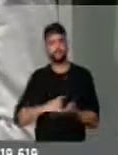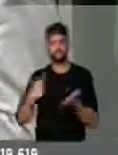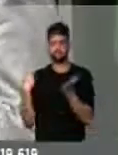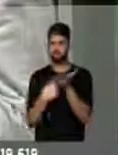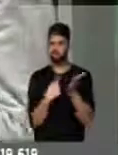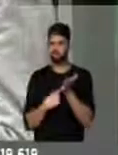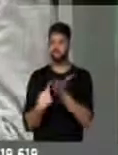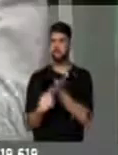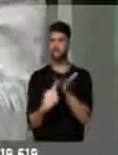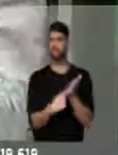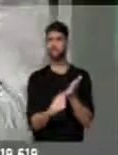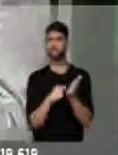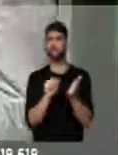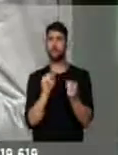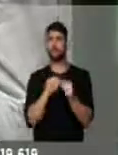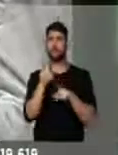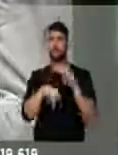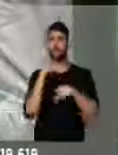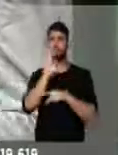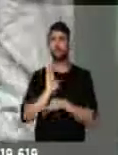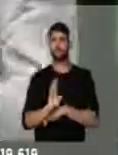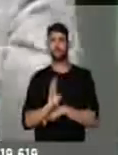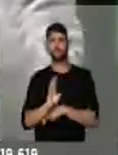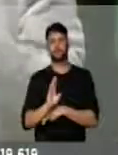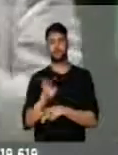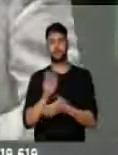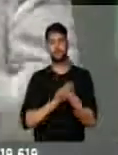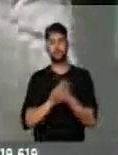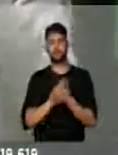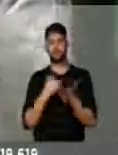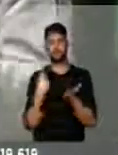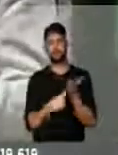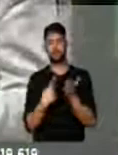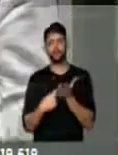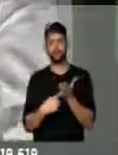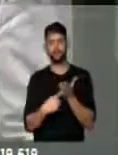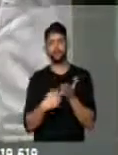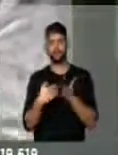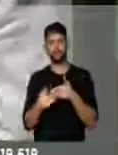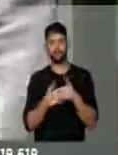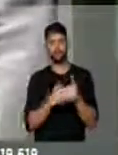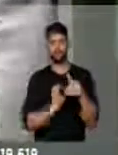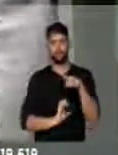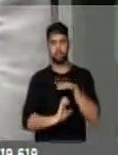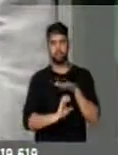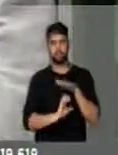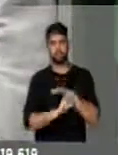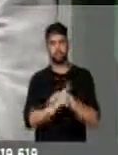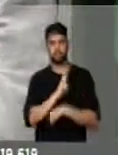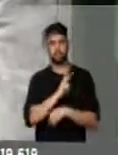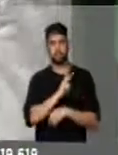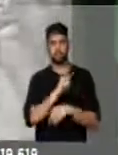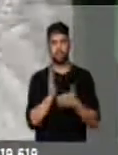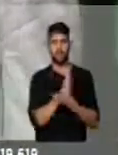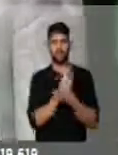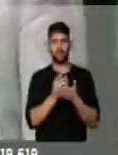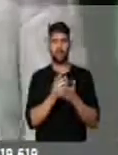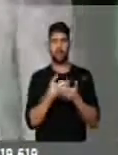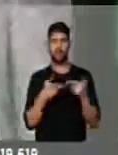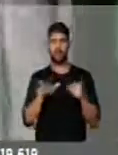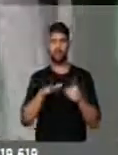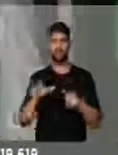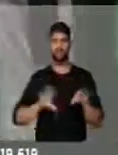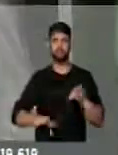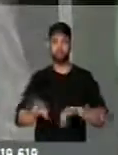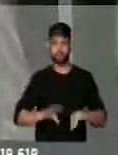com o Brasil e não comprometido com o corporativismo nem com o esquema de corrupção.